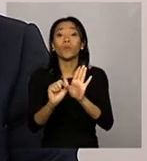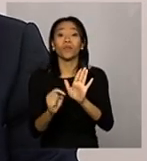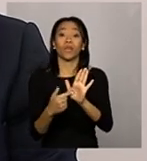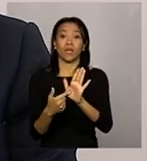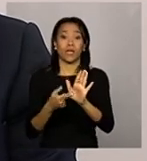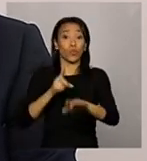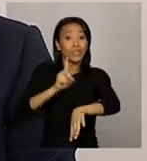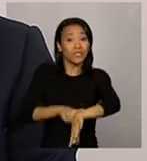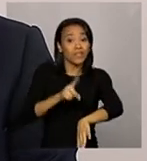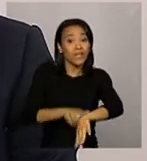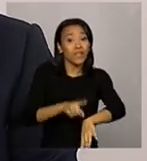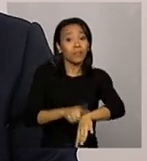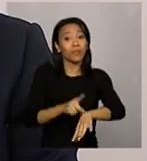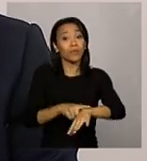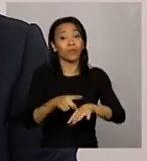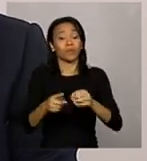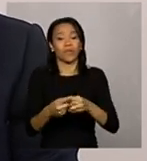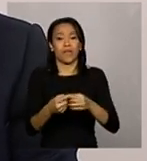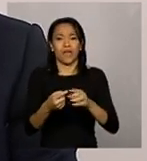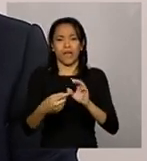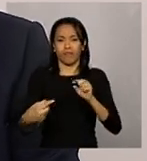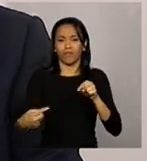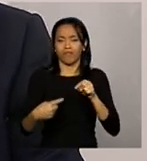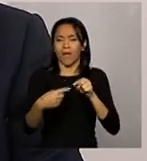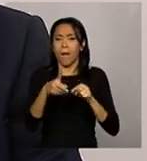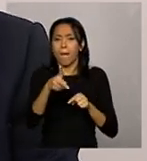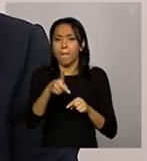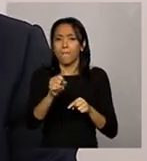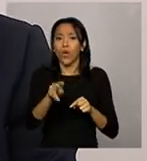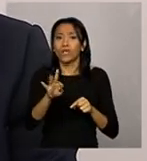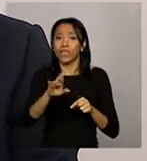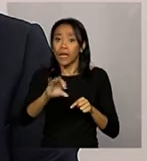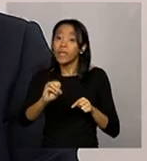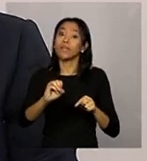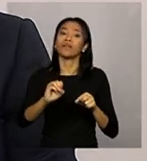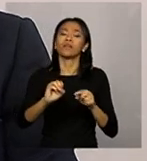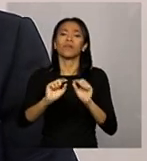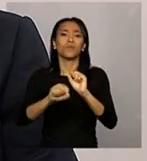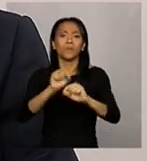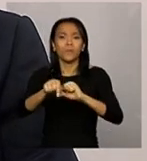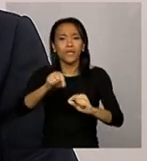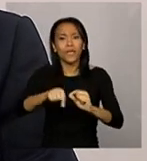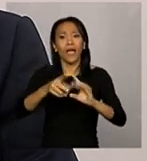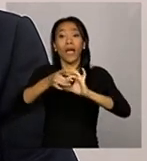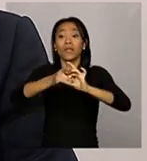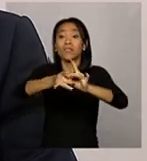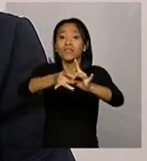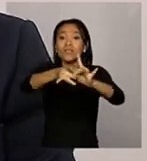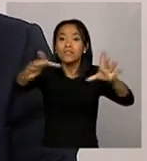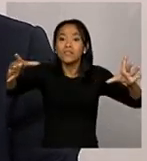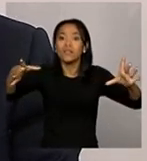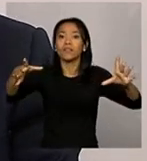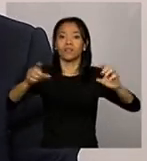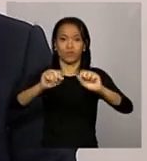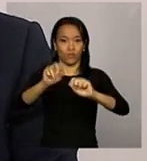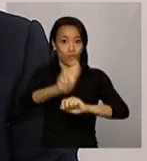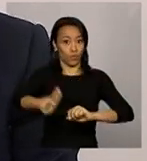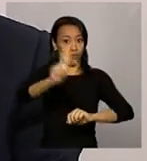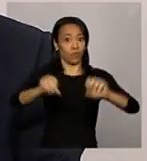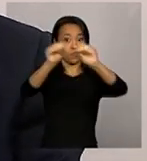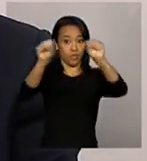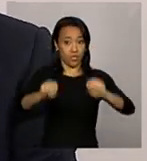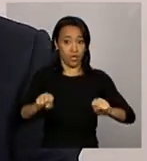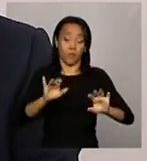prazos à portaria e está propondo a vinculação dos prazos à disponibilização do sistema. Ou seja,